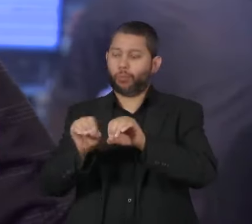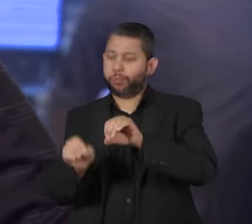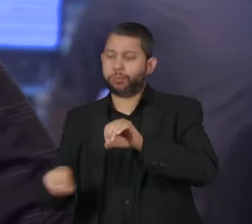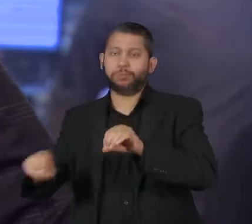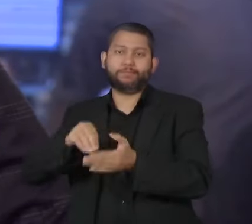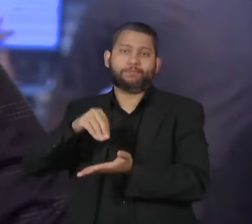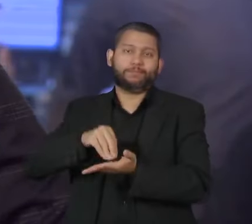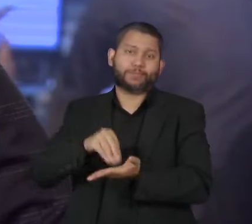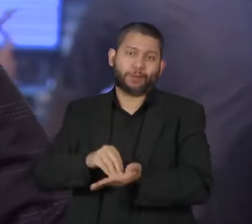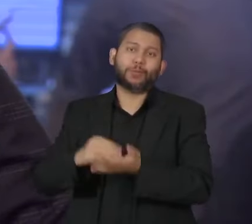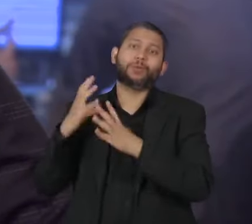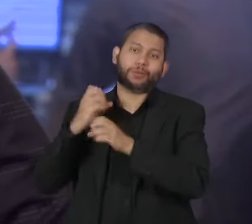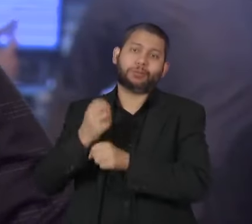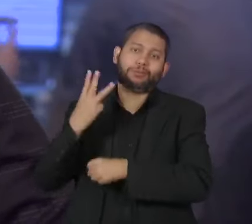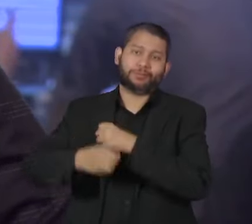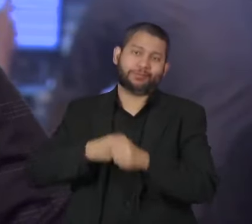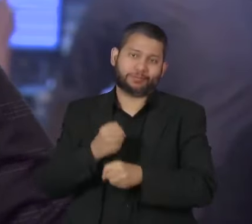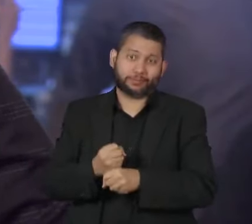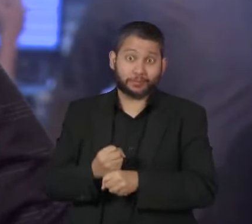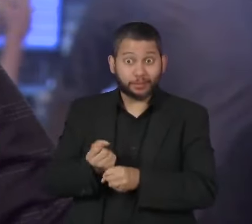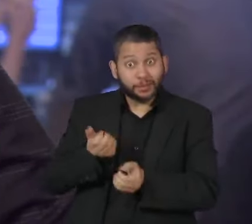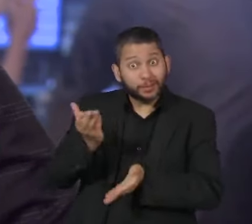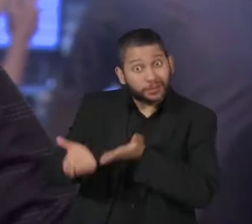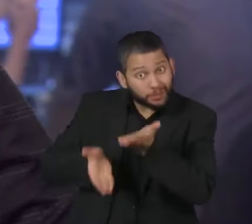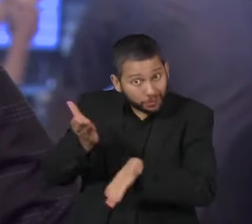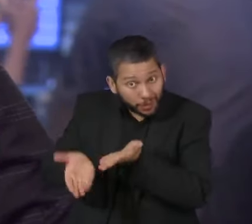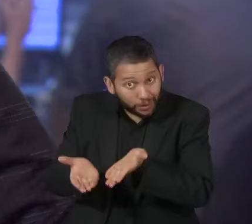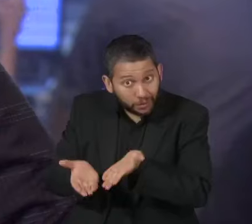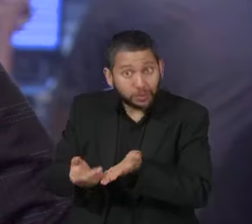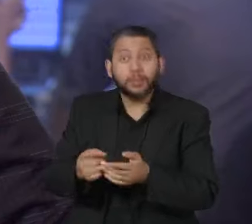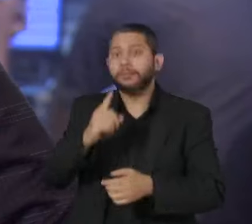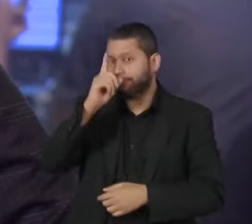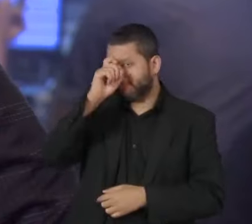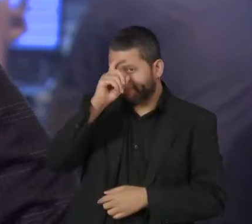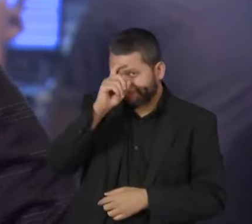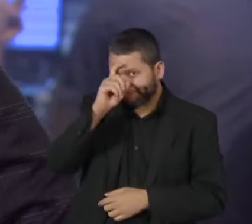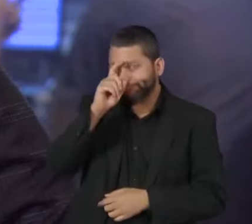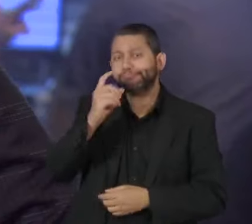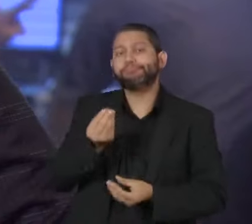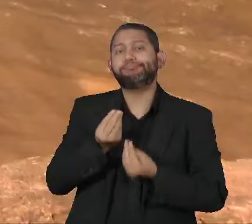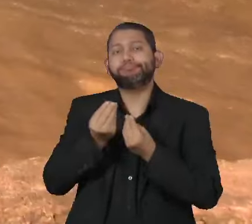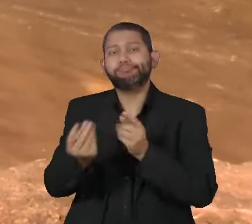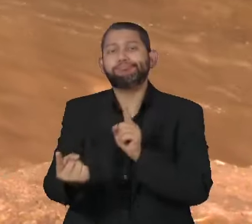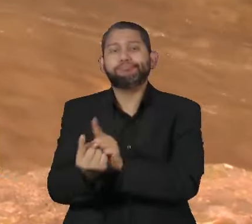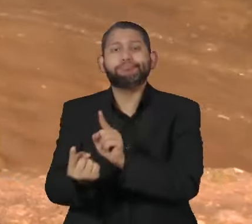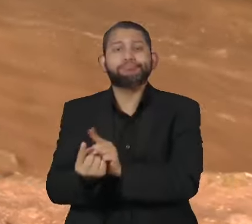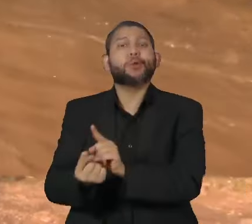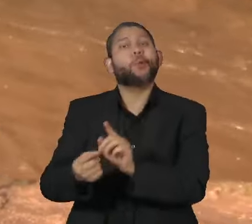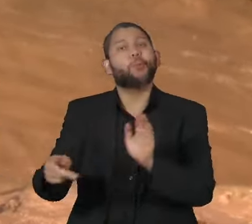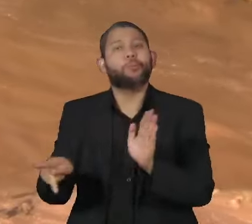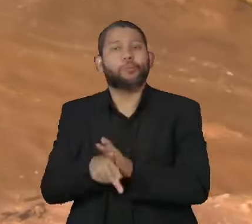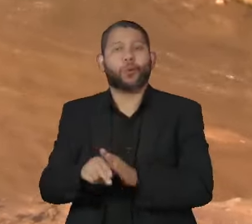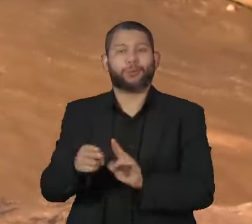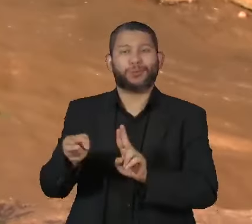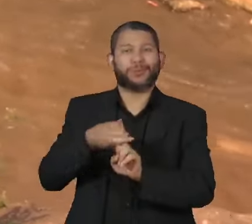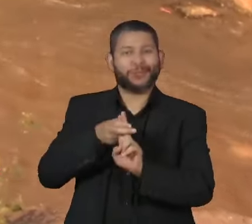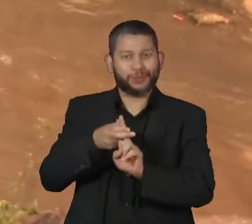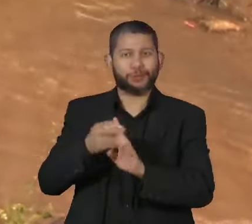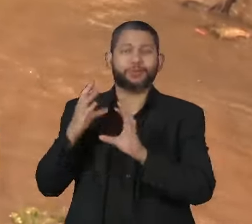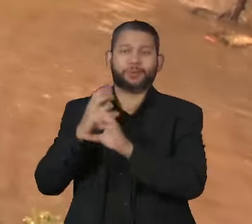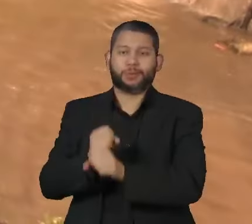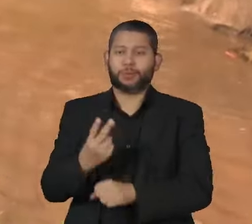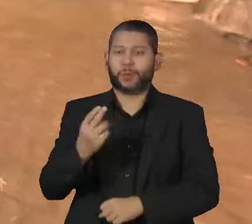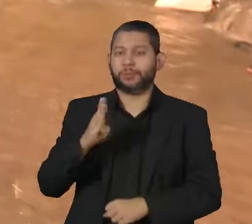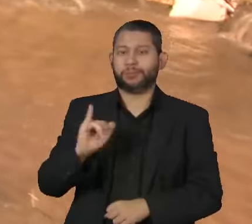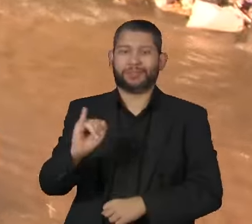os tratamentos desses pacientes custaram mais de dois bilhões de reais ao Sistema Único de Saúde. Em um país onde 44